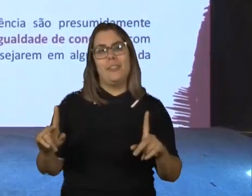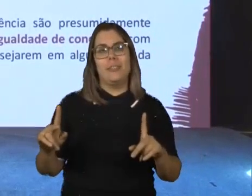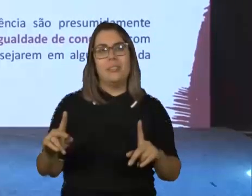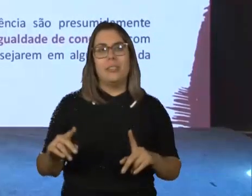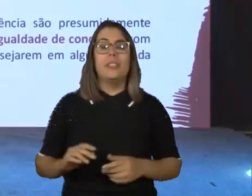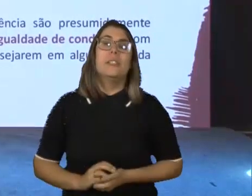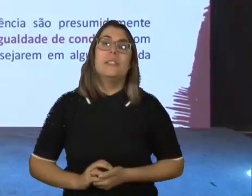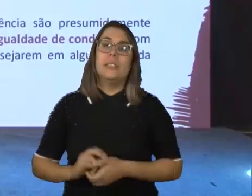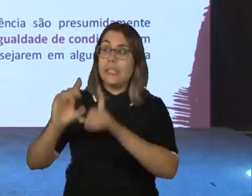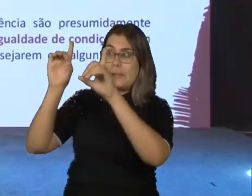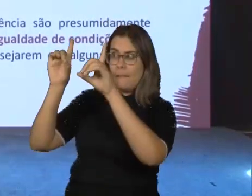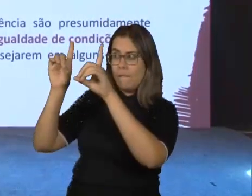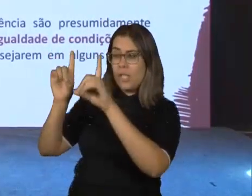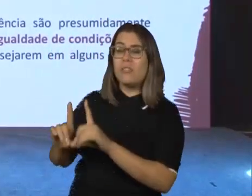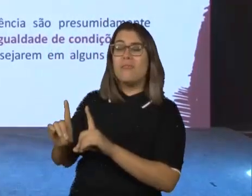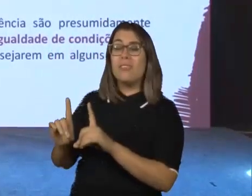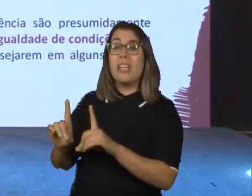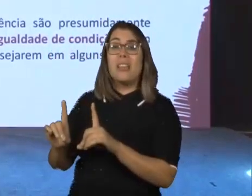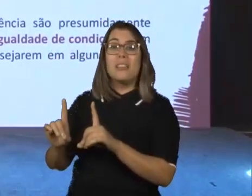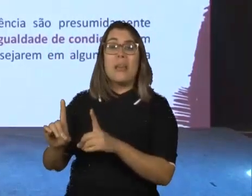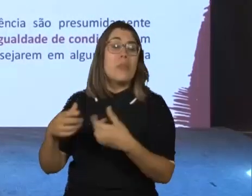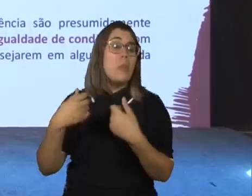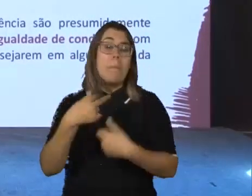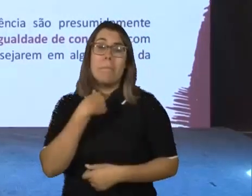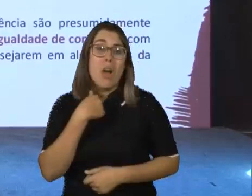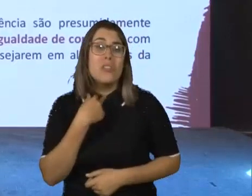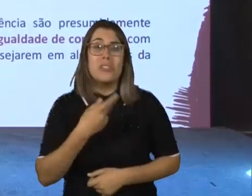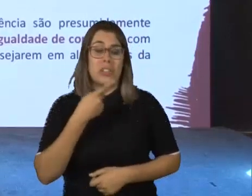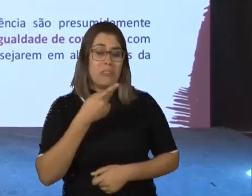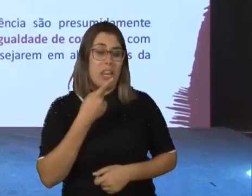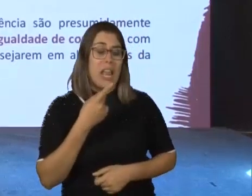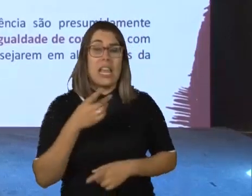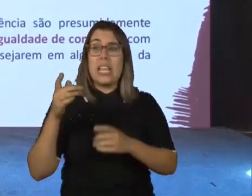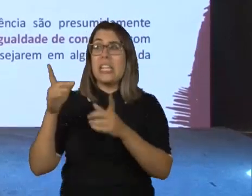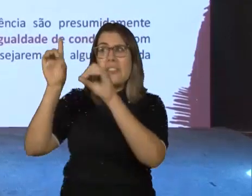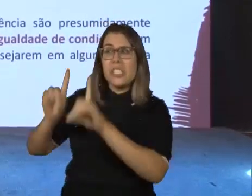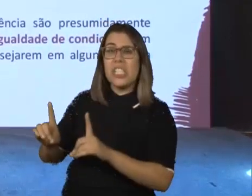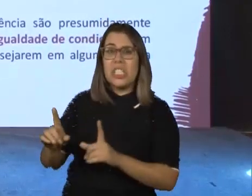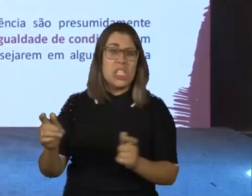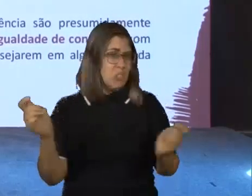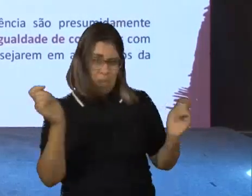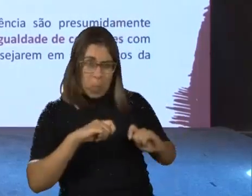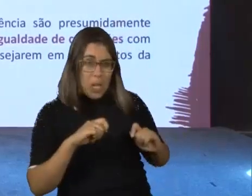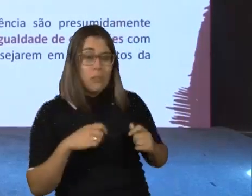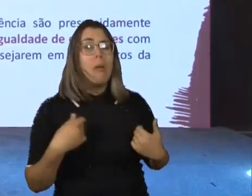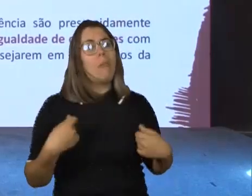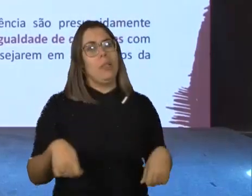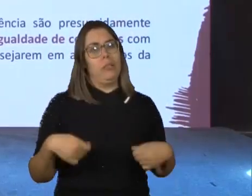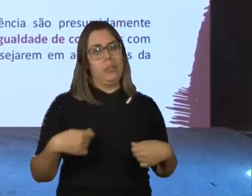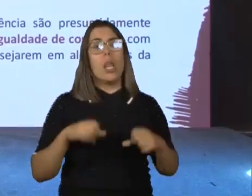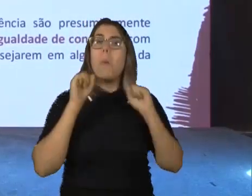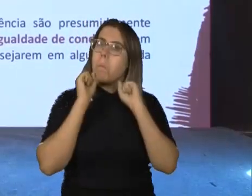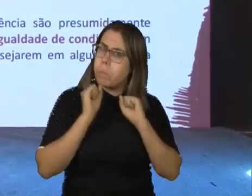diferente de incapacidade, a gente não pode atribuir uma palavra a outra. Pessoas com deficiência, elas